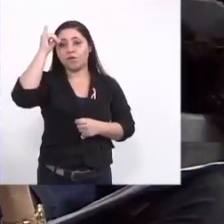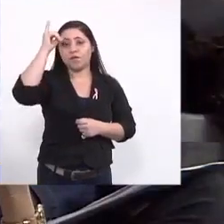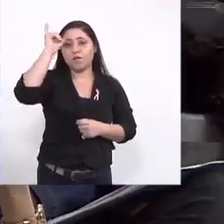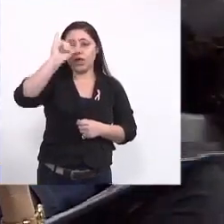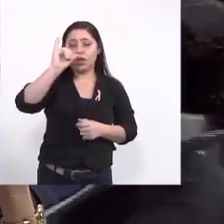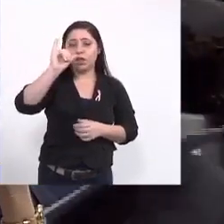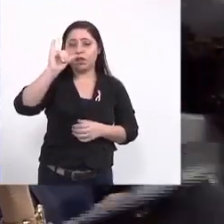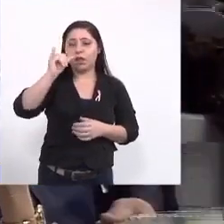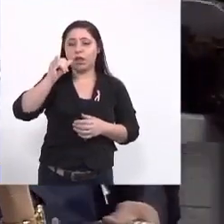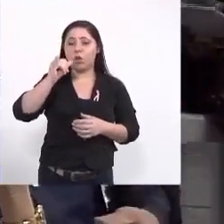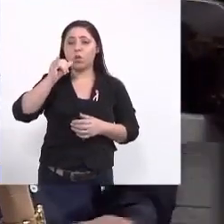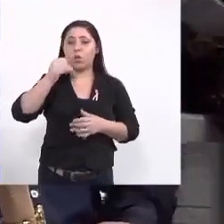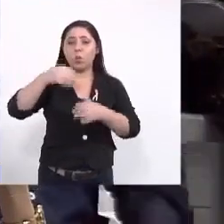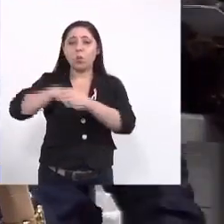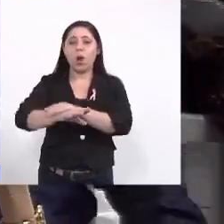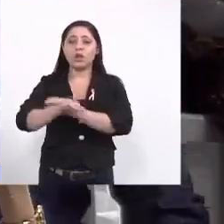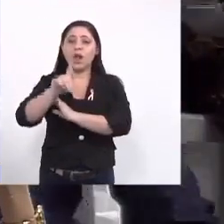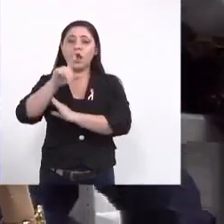predominante